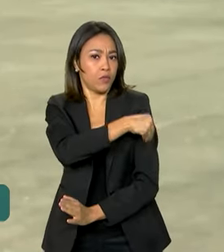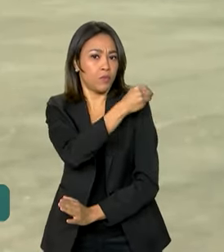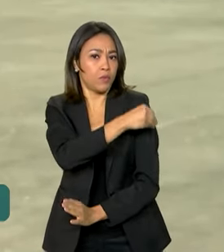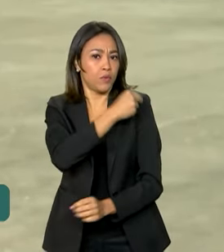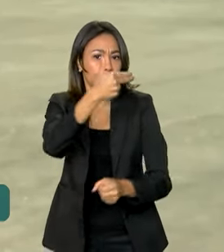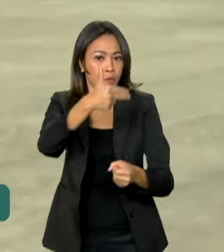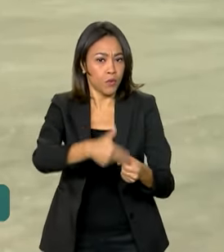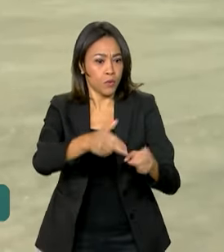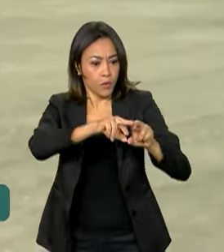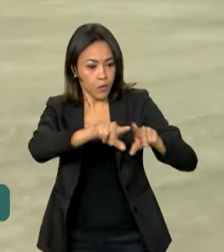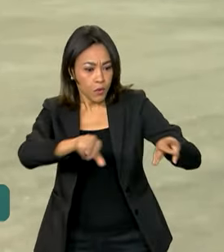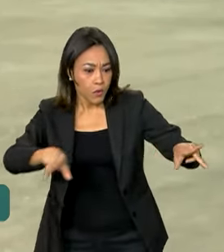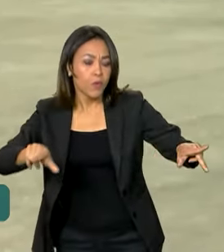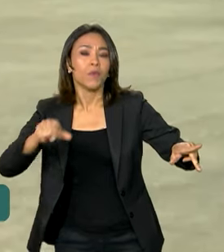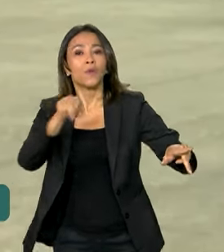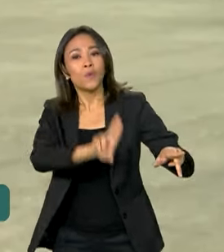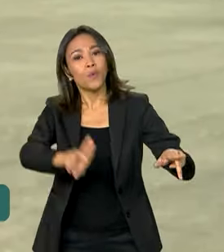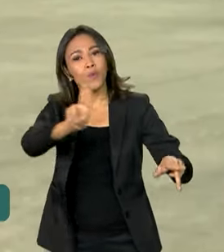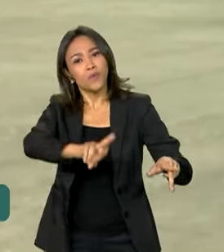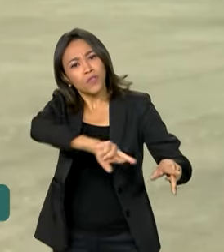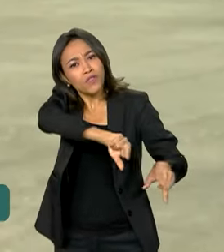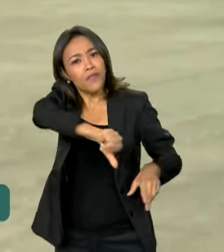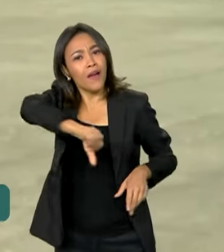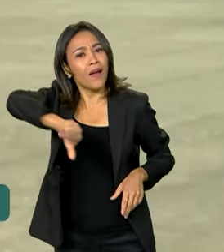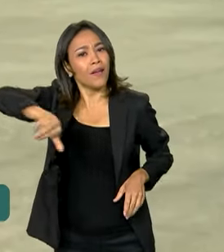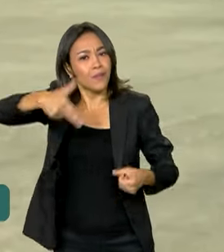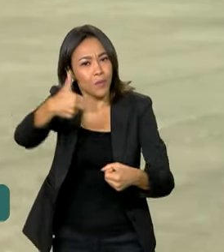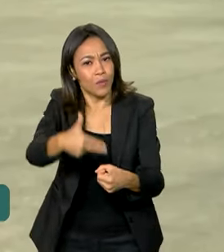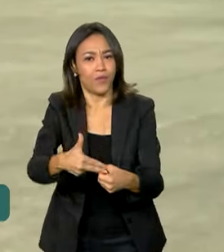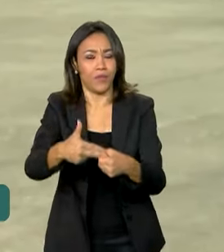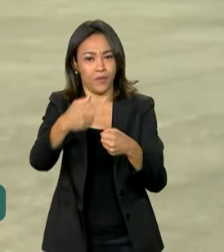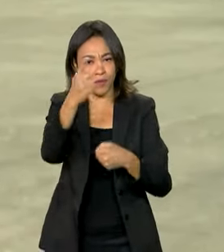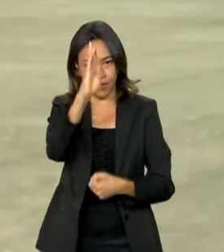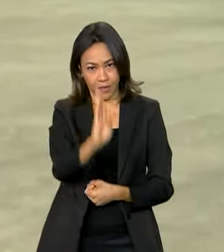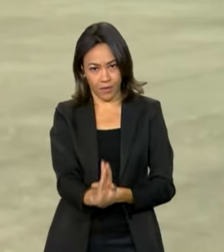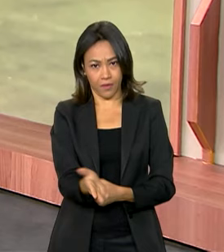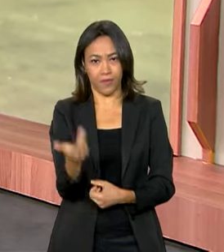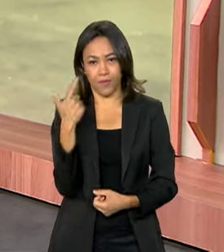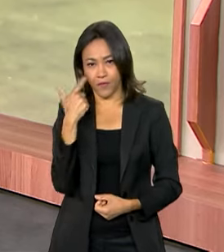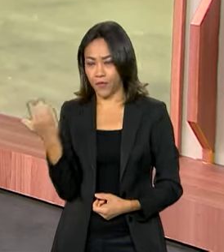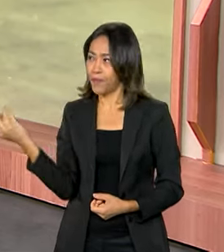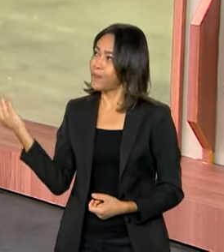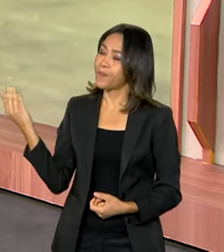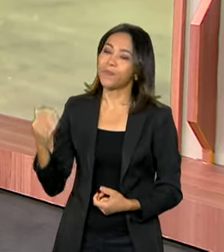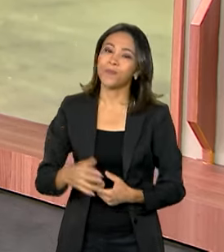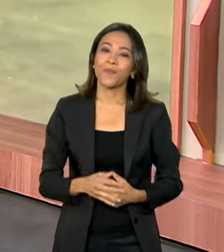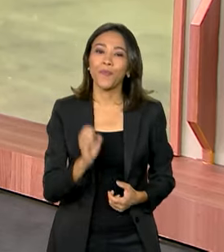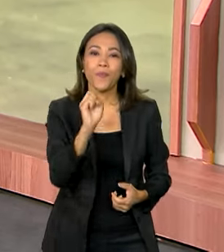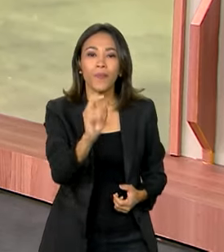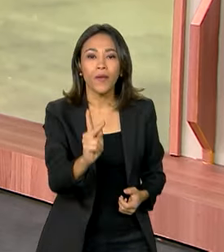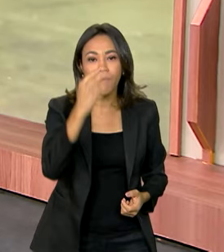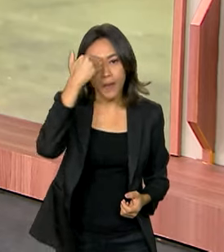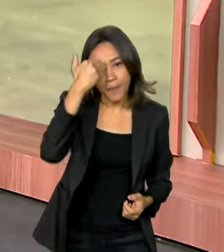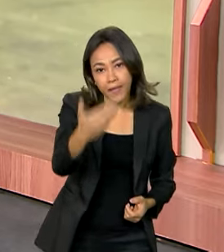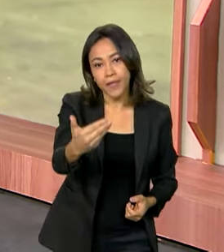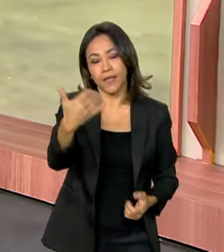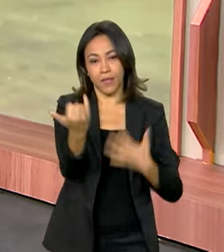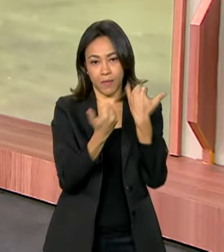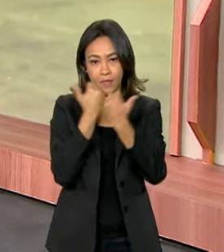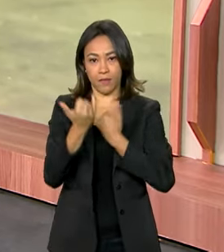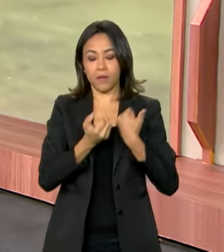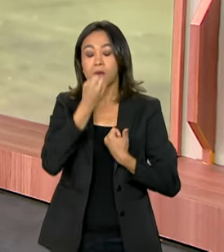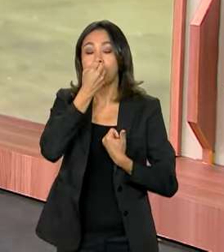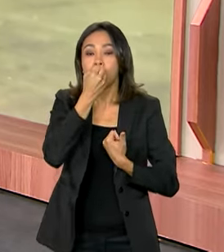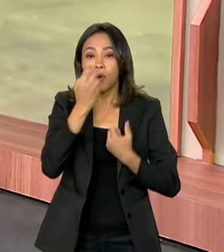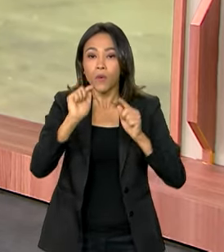a diversificação das fontes de energia renováveis no país. A gente volta com você. Ok, Alessandra. Muito obrigada pelas informações. Bom